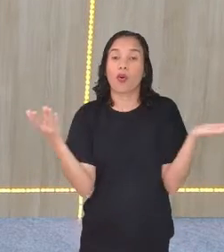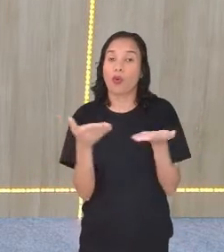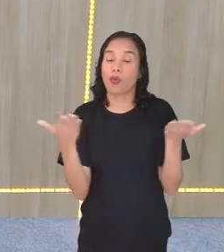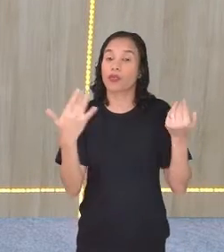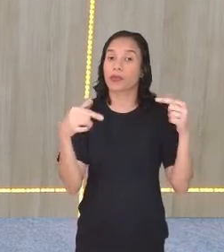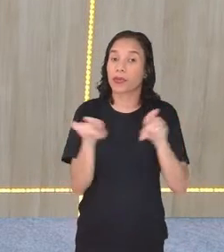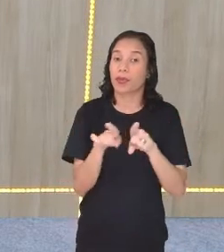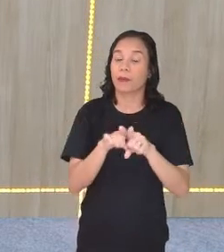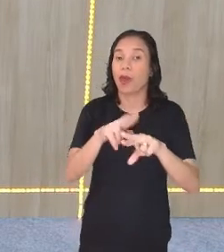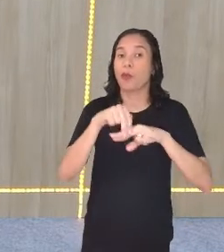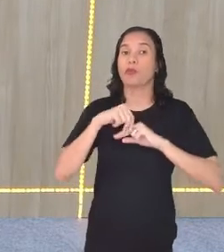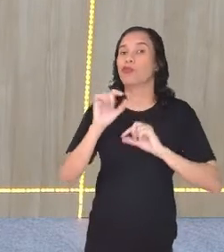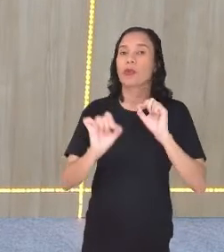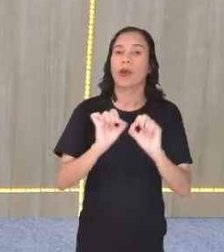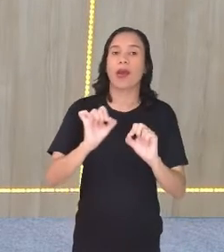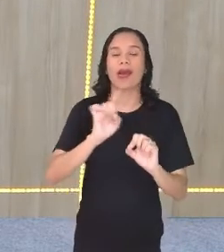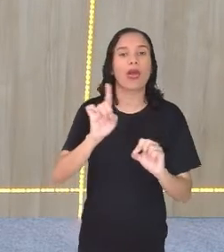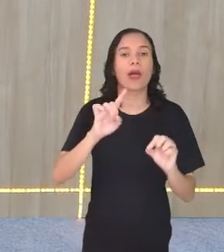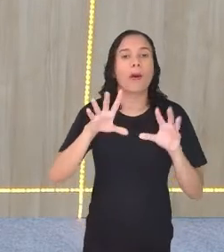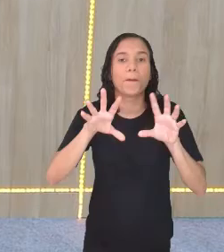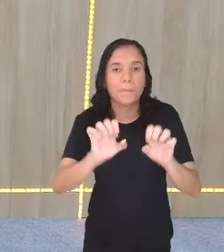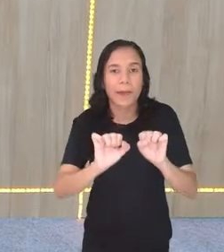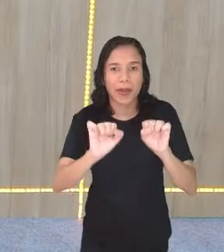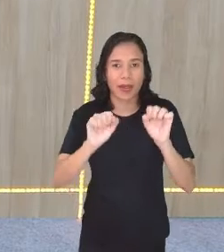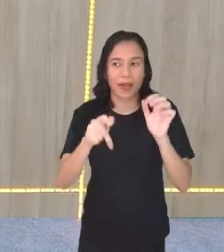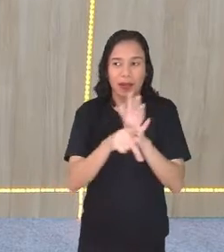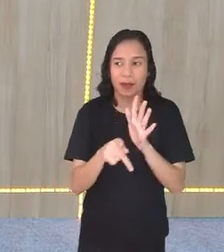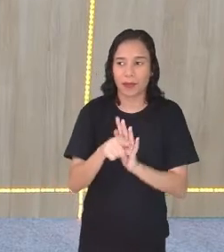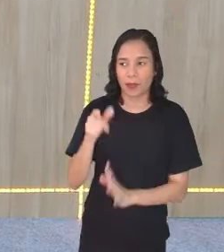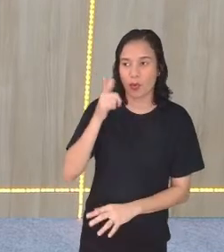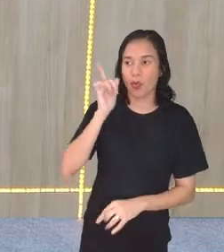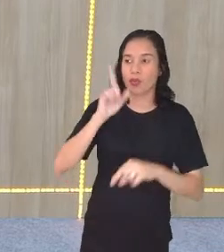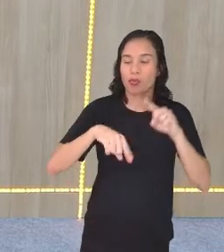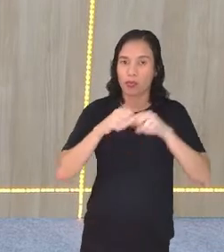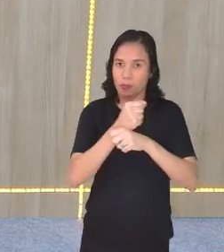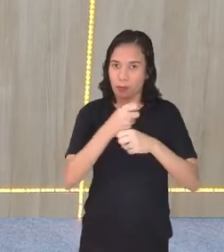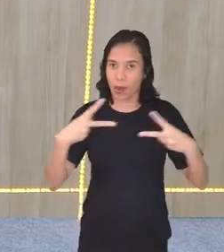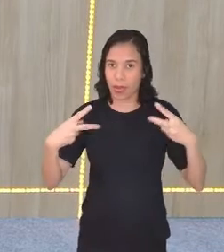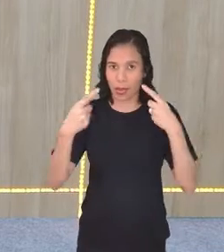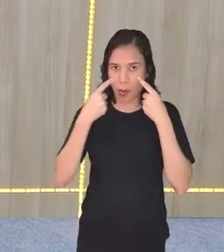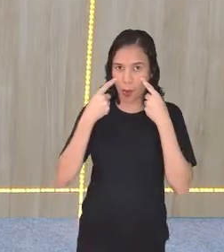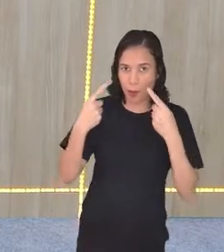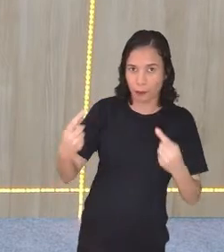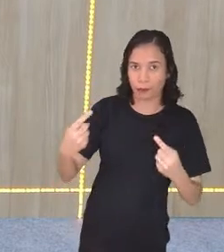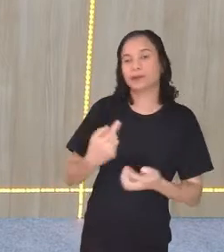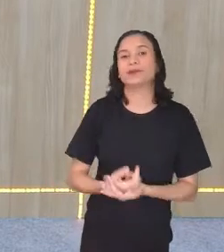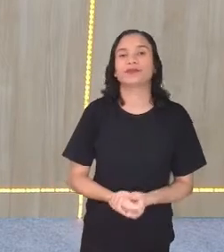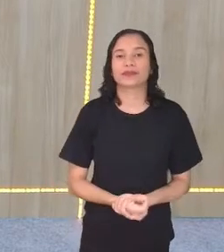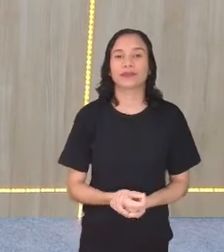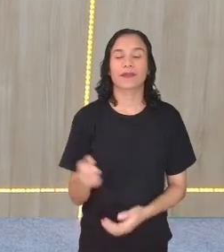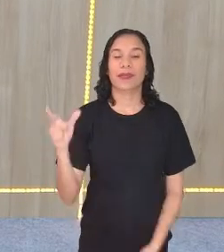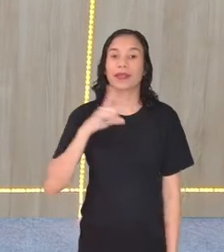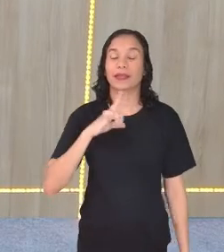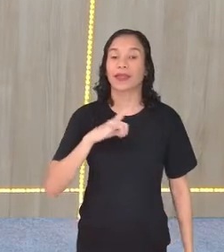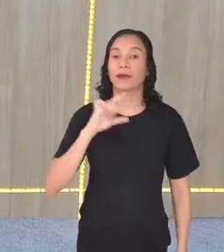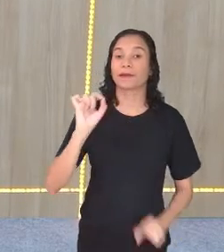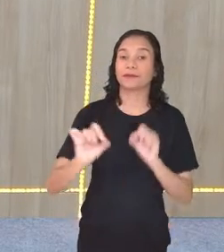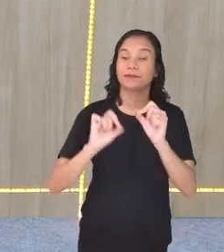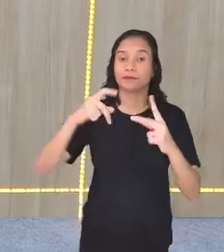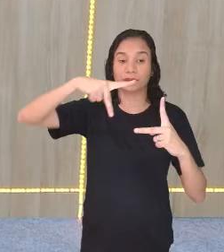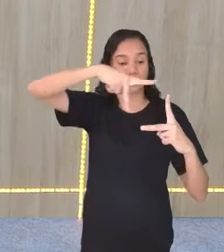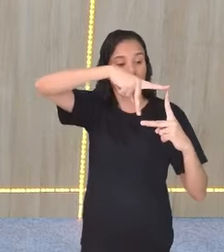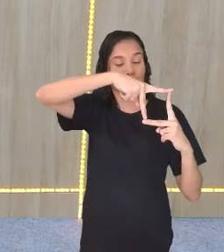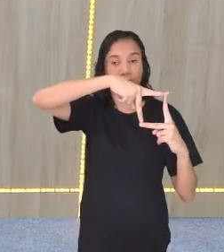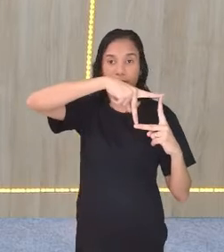aqui. Por quê? Porque eu não manipulei o material. Olha só. Eu tenho o quadrado.